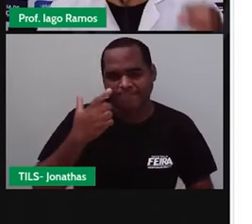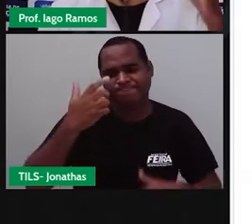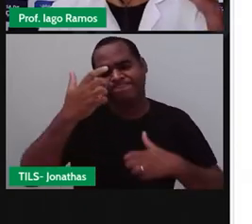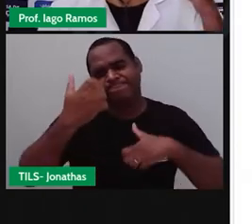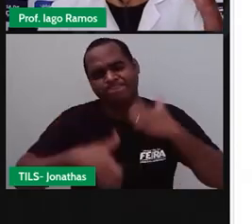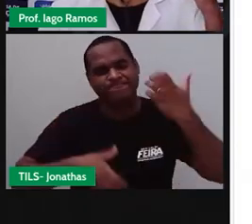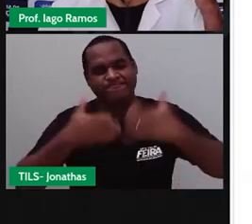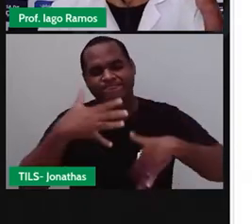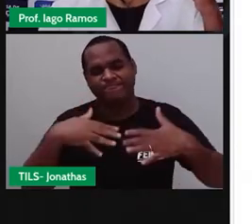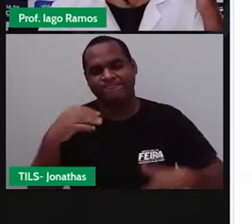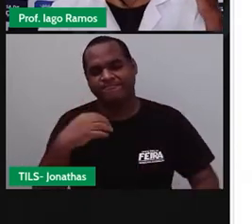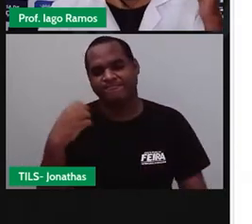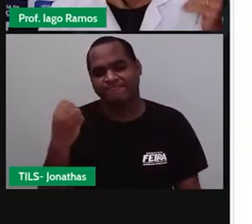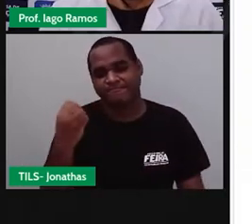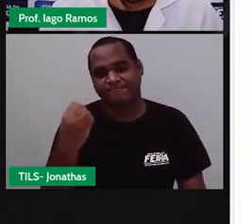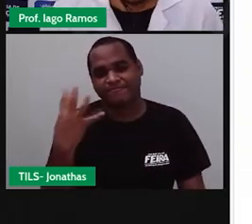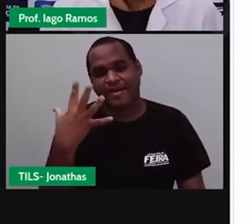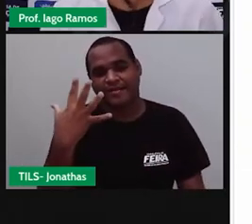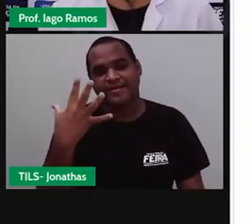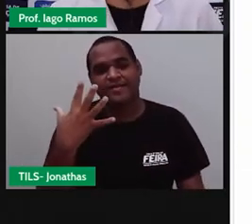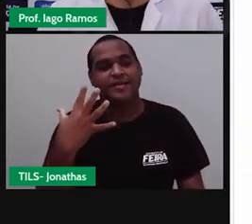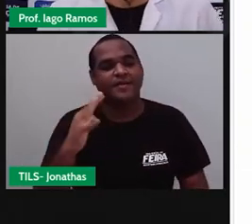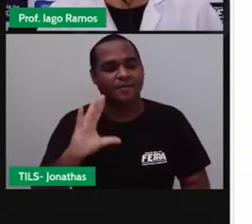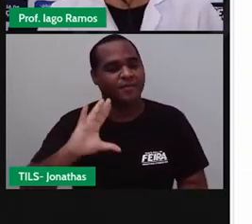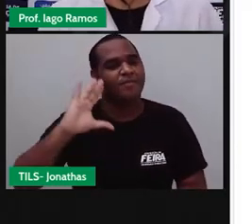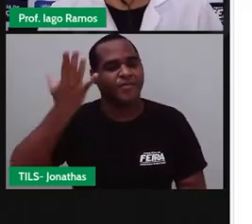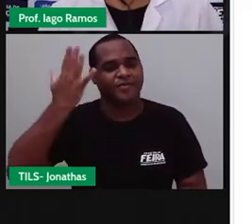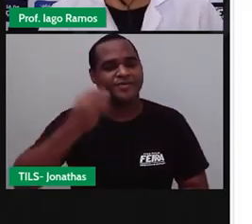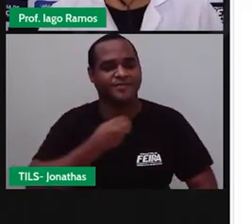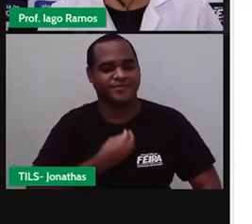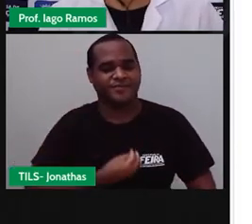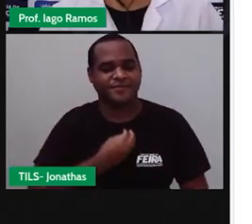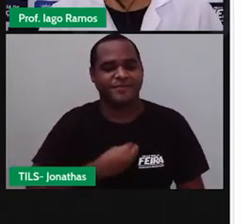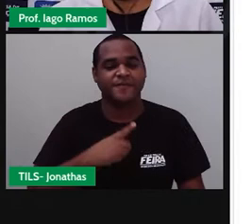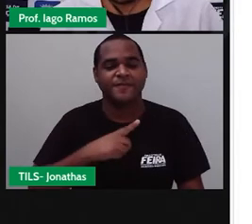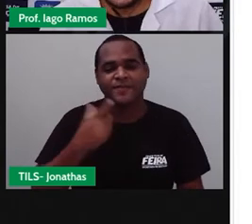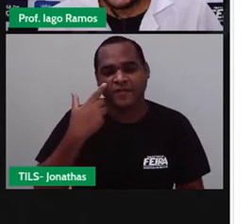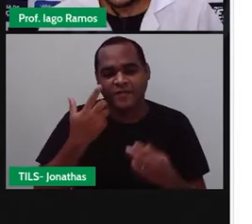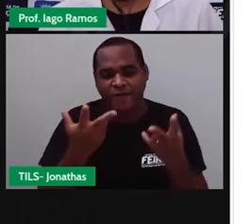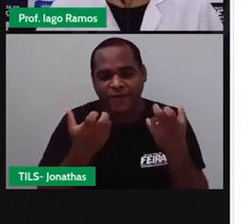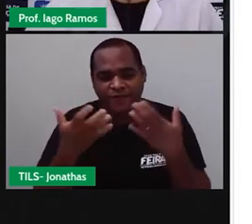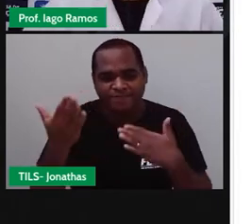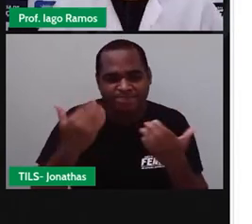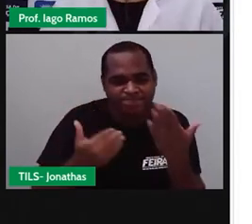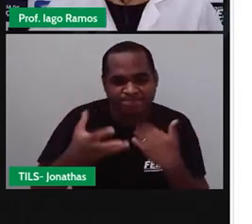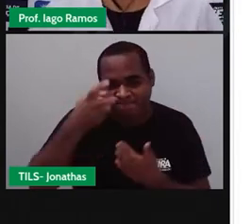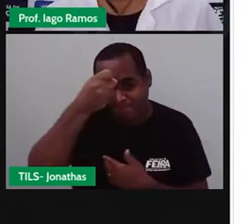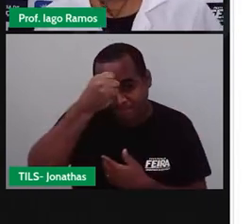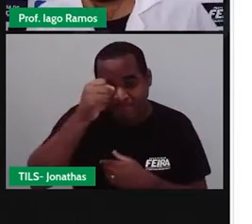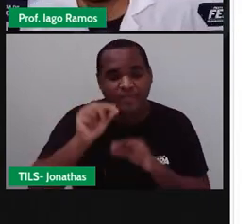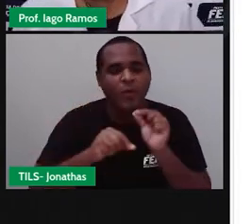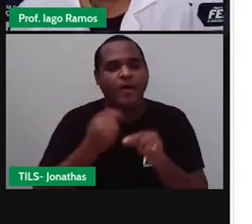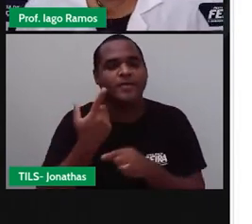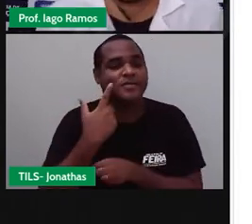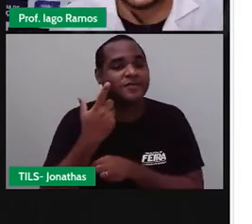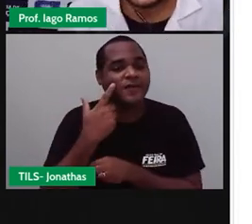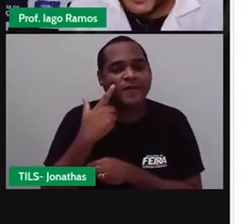a mágica, a mágica acontecer. Tá bom? Então vamos lá, vem comigo, olha só essa situação